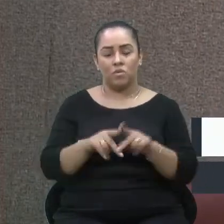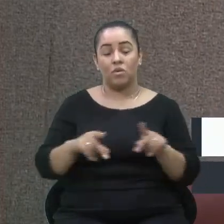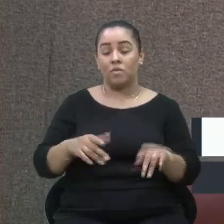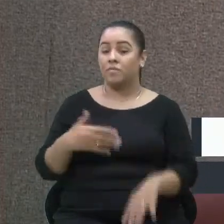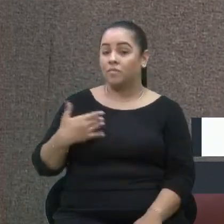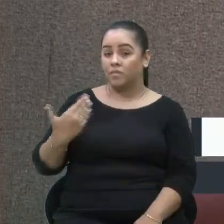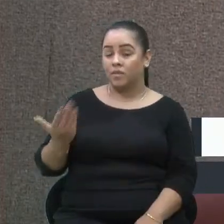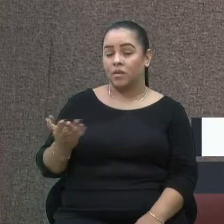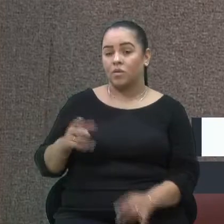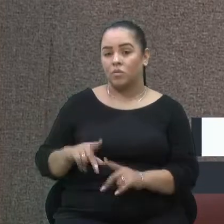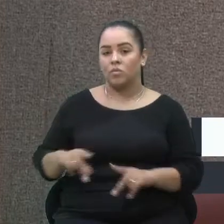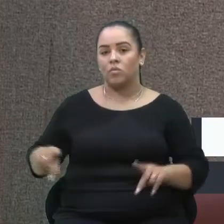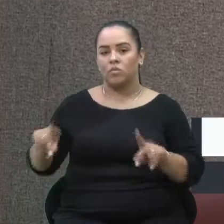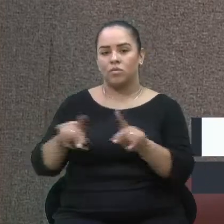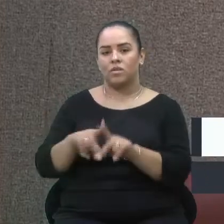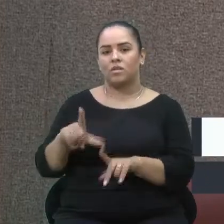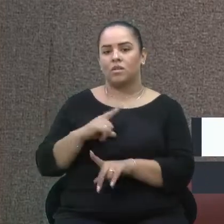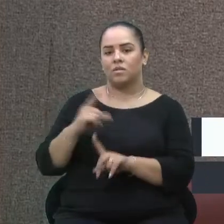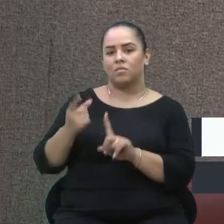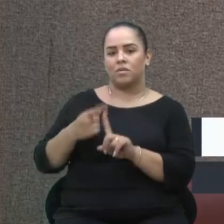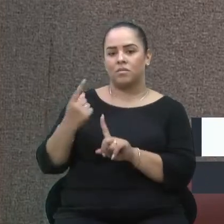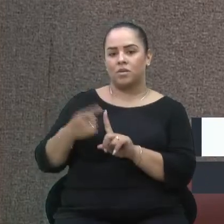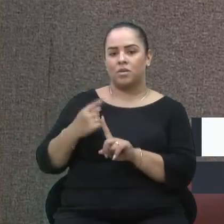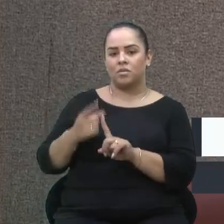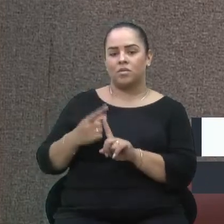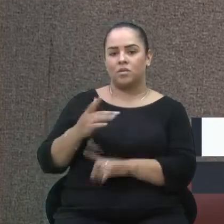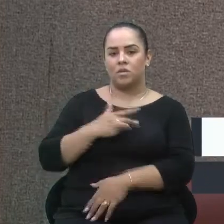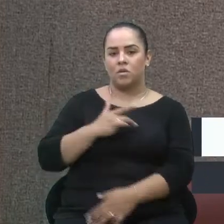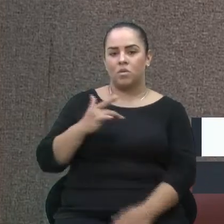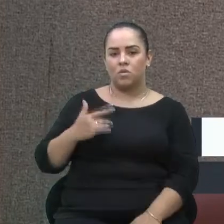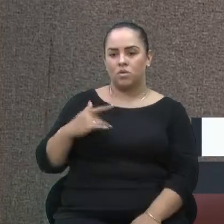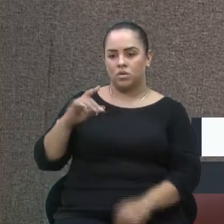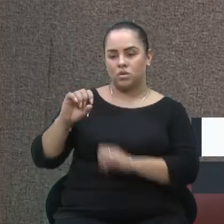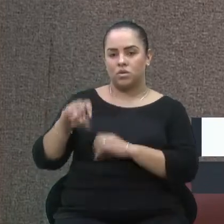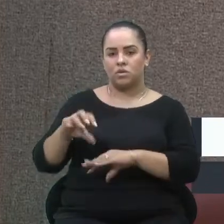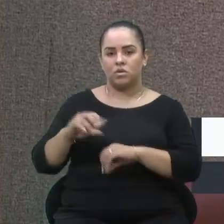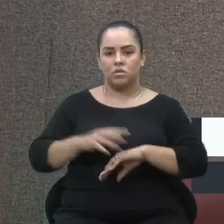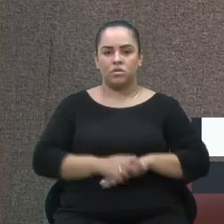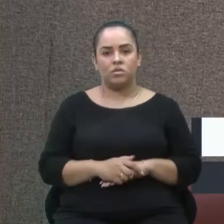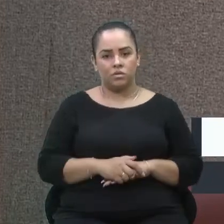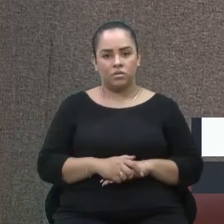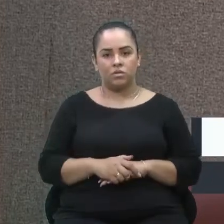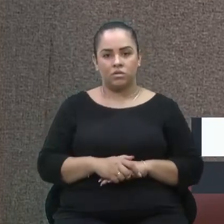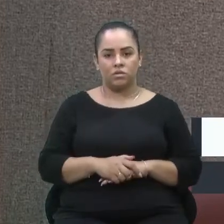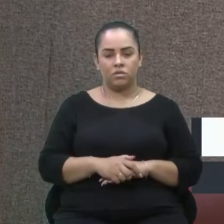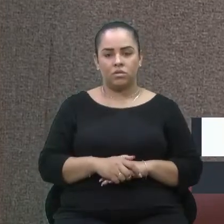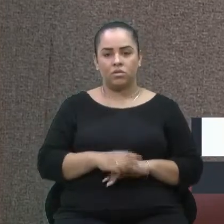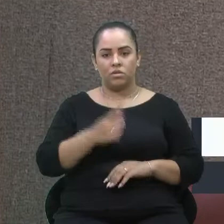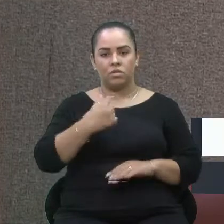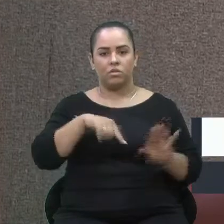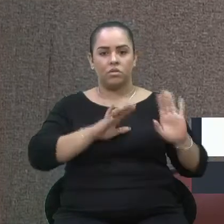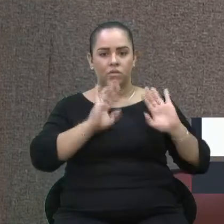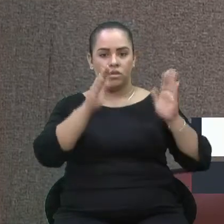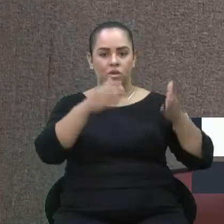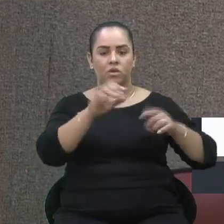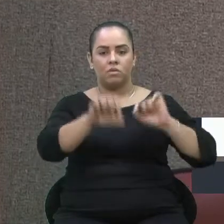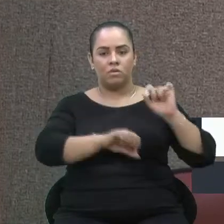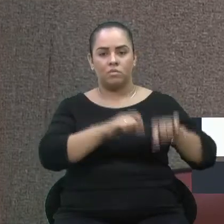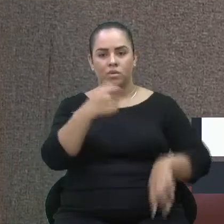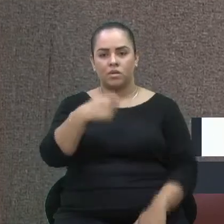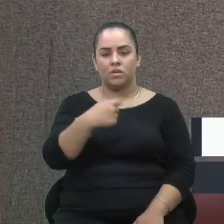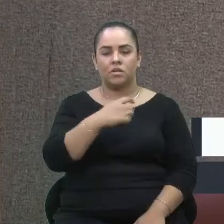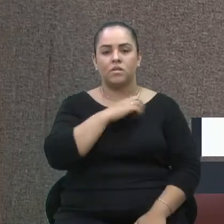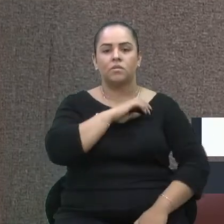com prioridades, que é saúde e educação. Vamos focar no que realmente se precisa aqui. São